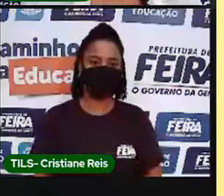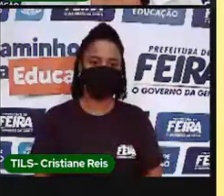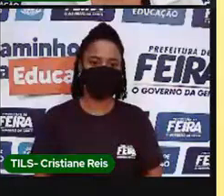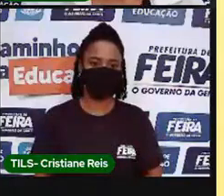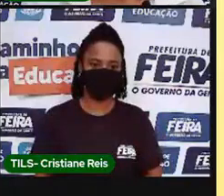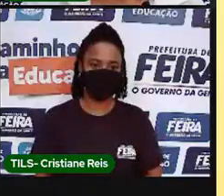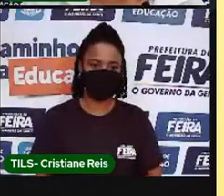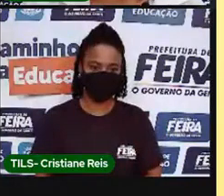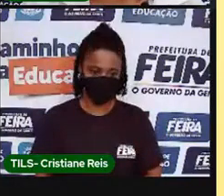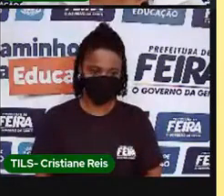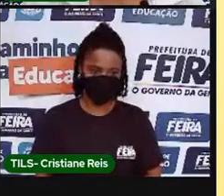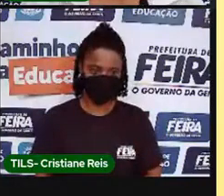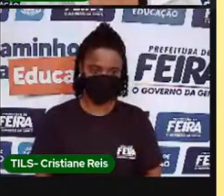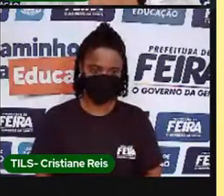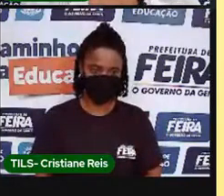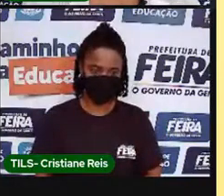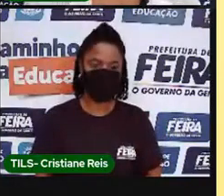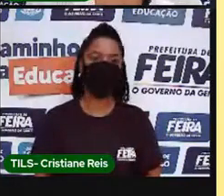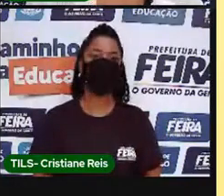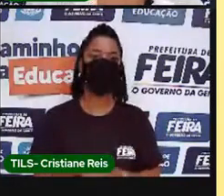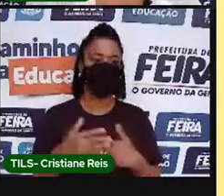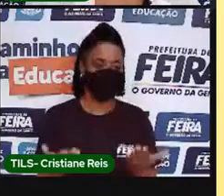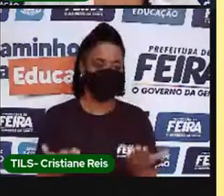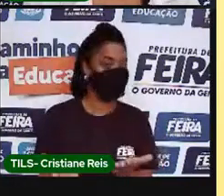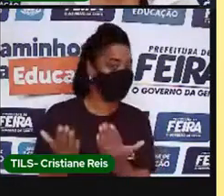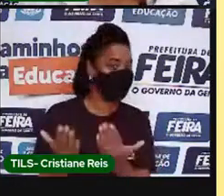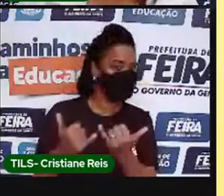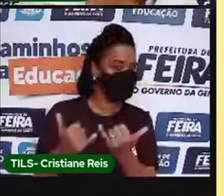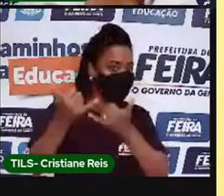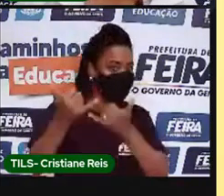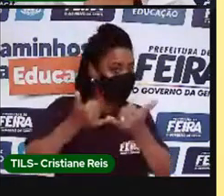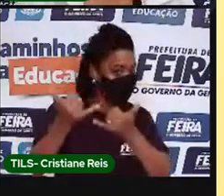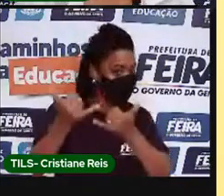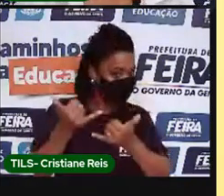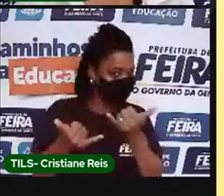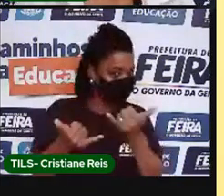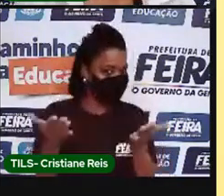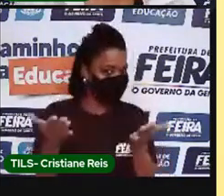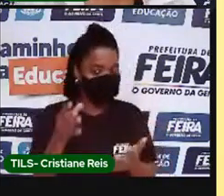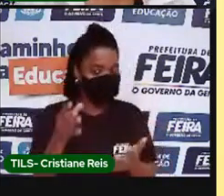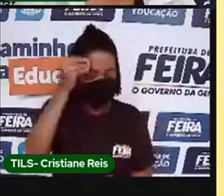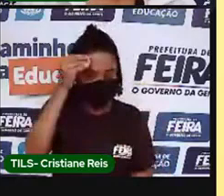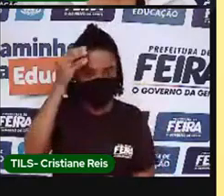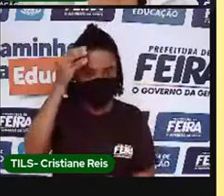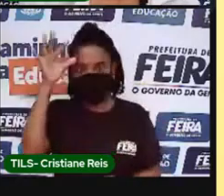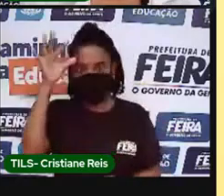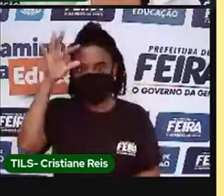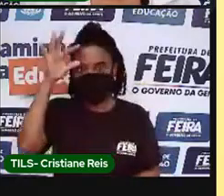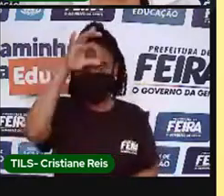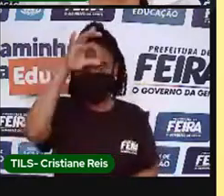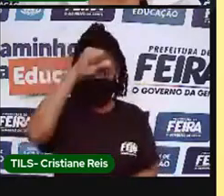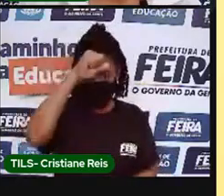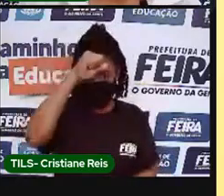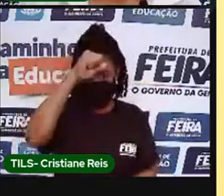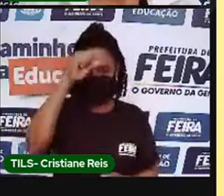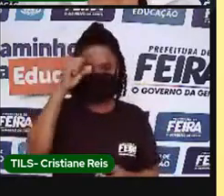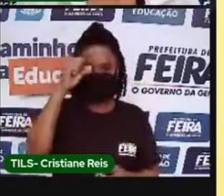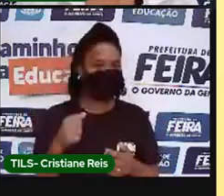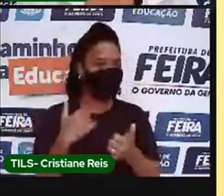Vamos brincar um pouquinho com o conhecimento que nós acabamos de discutir? Quiz.